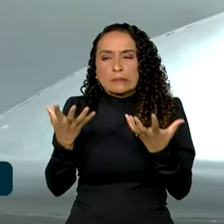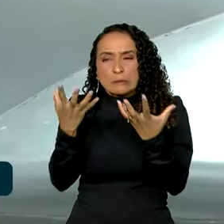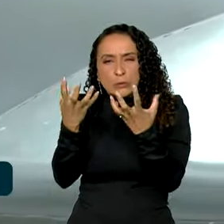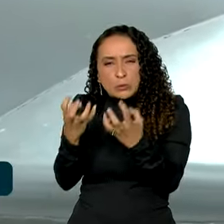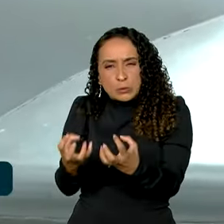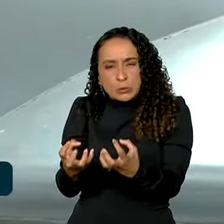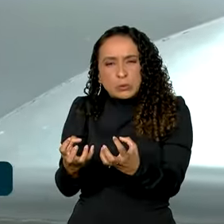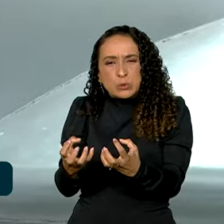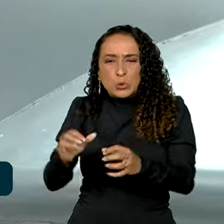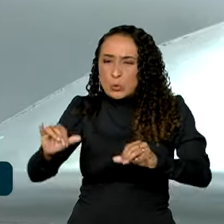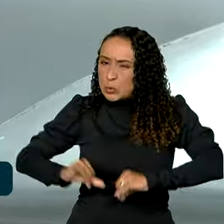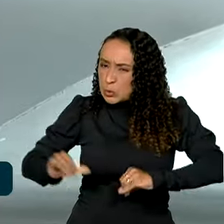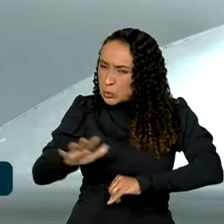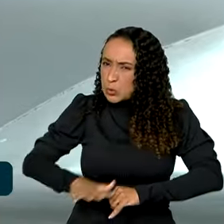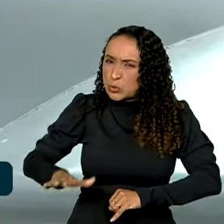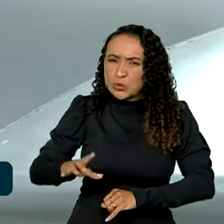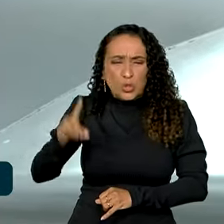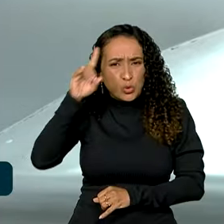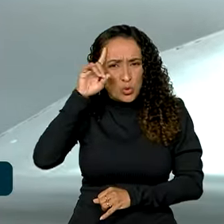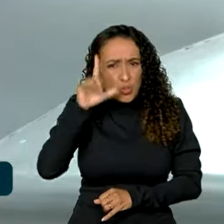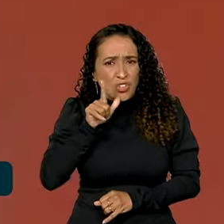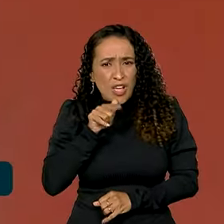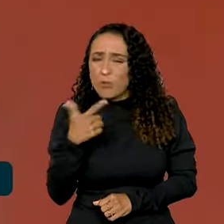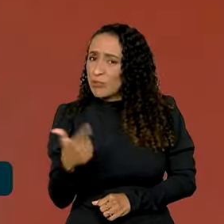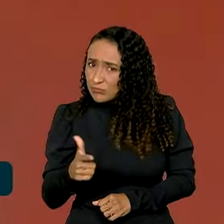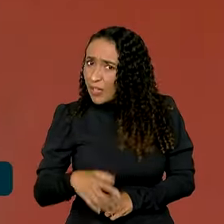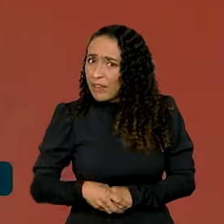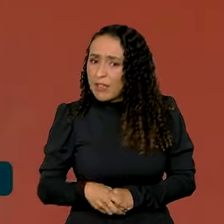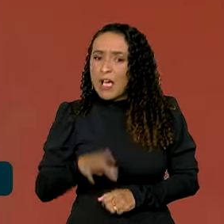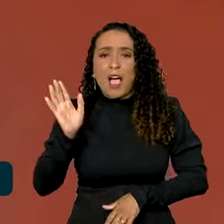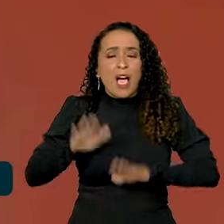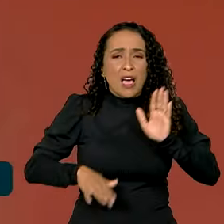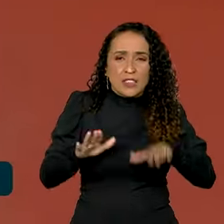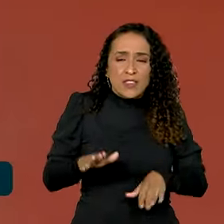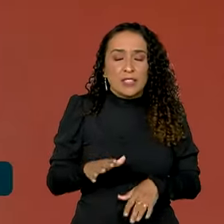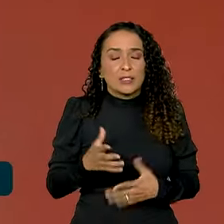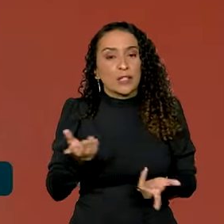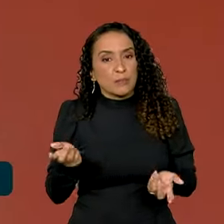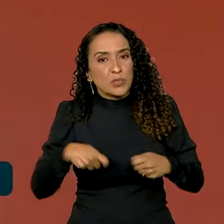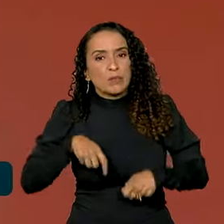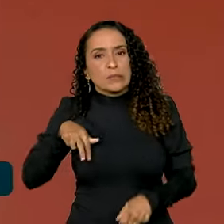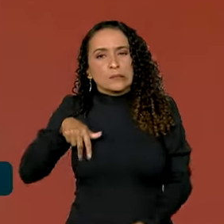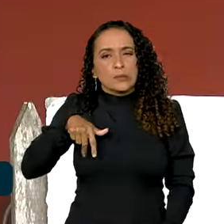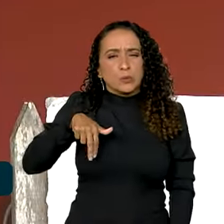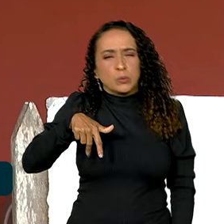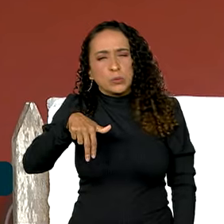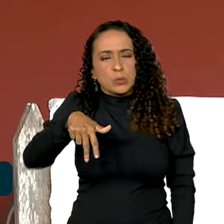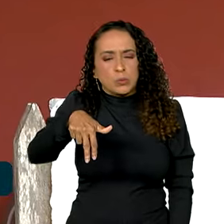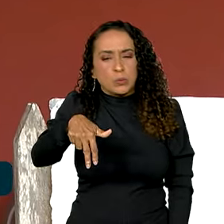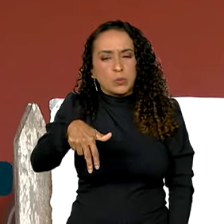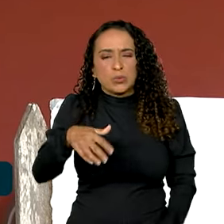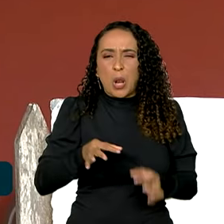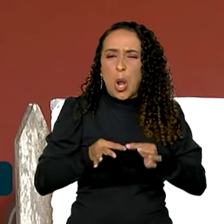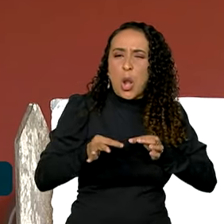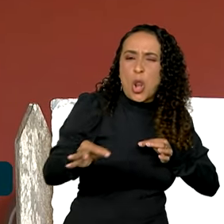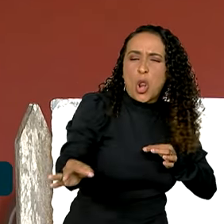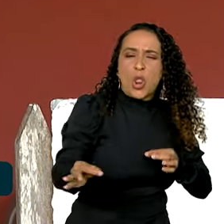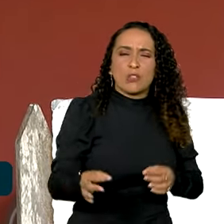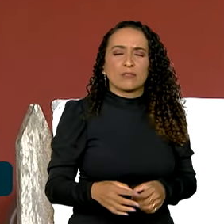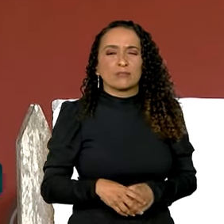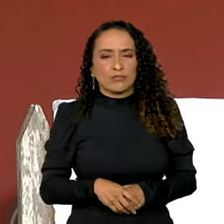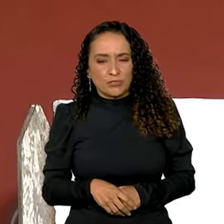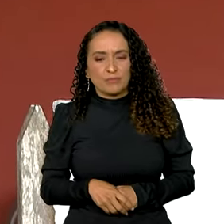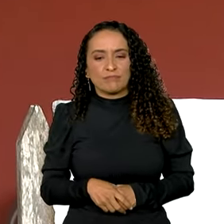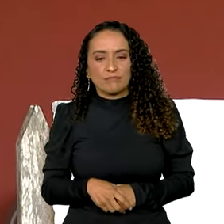castiga o Agreste, nem todo dia tem água. Muitas vezes, o jeito é caminhar bastante. Duas legras, mais duas legras.